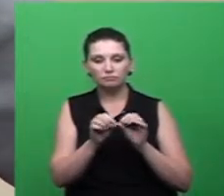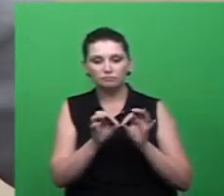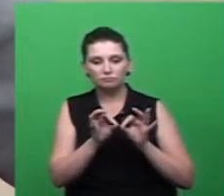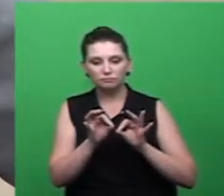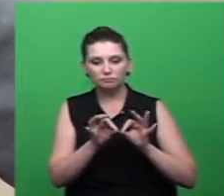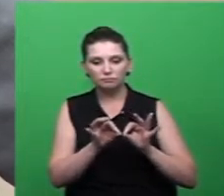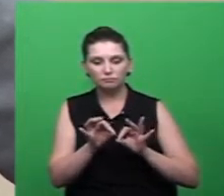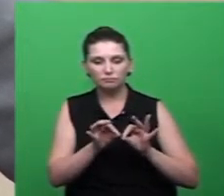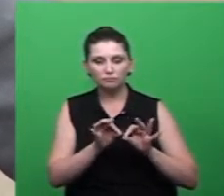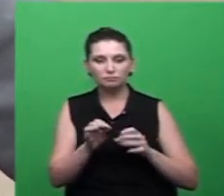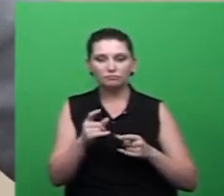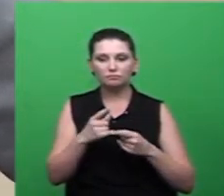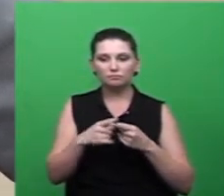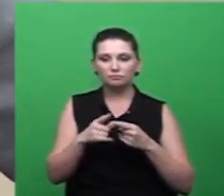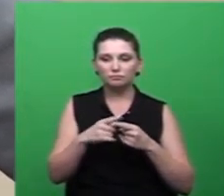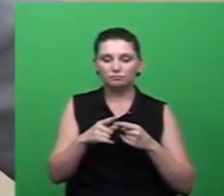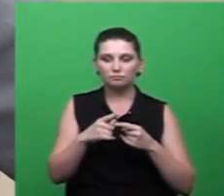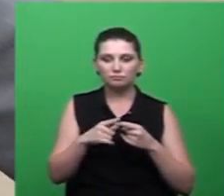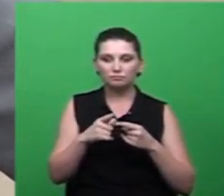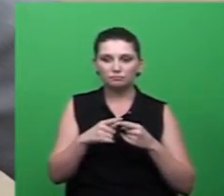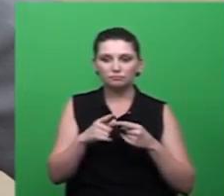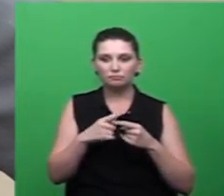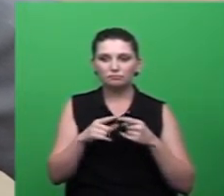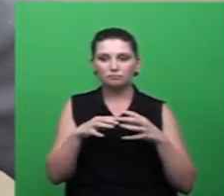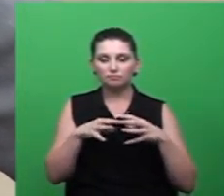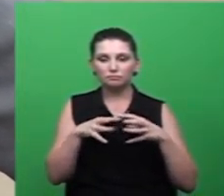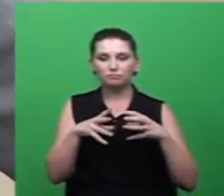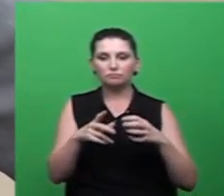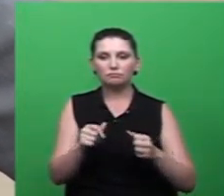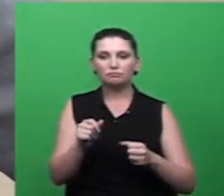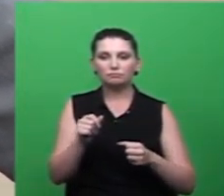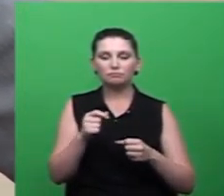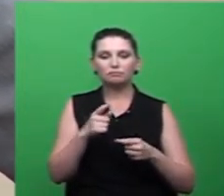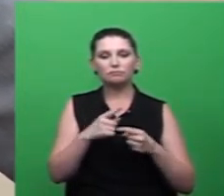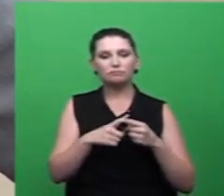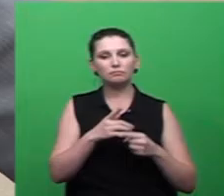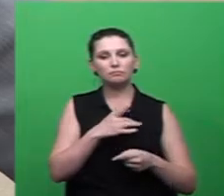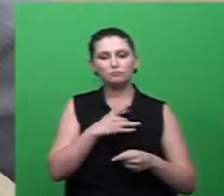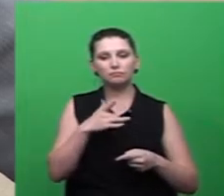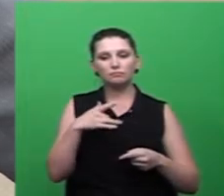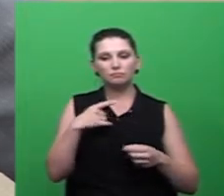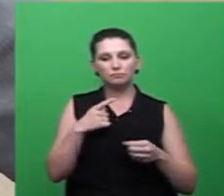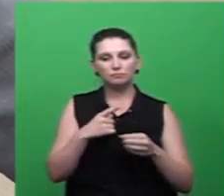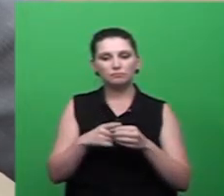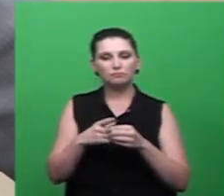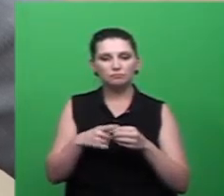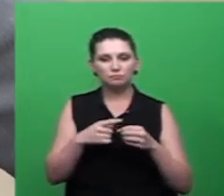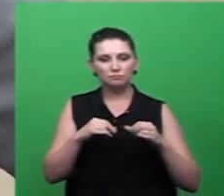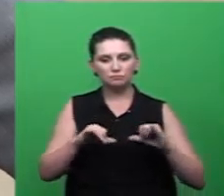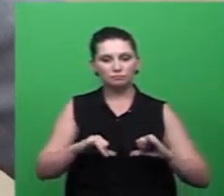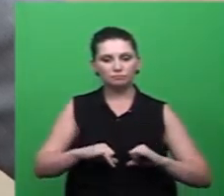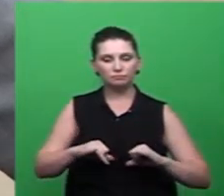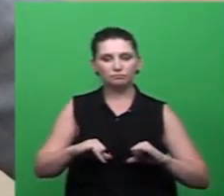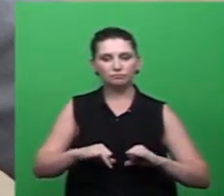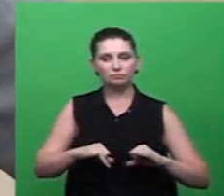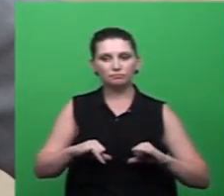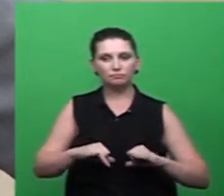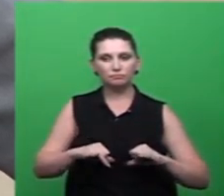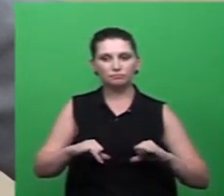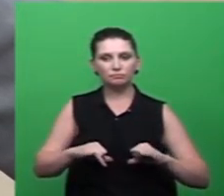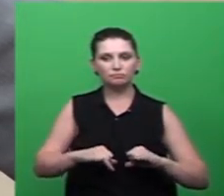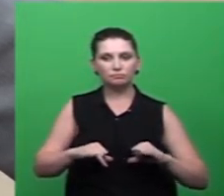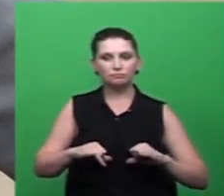problemas cruciais que a saúde da cidade vem sofrendo ao longo de problemas históricos alguns deles